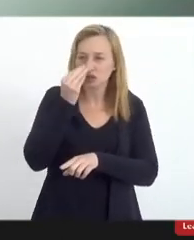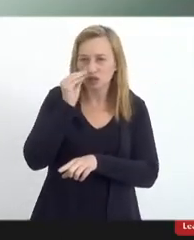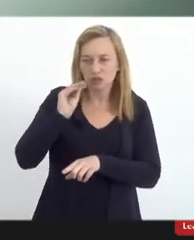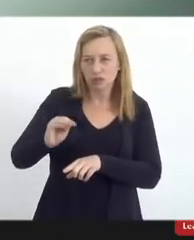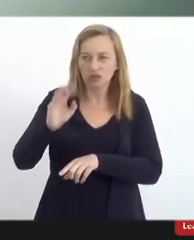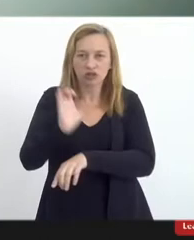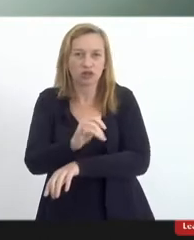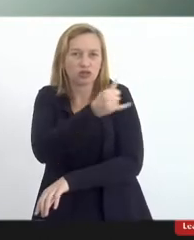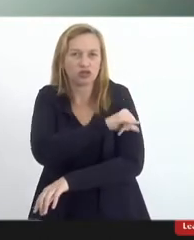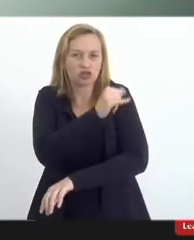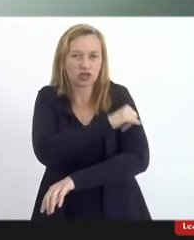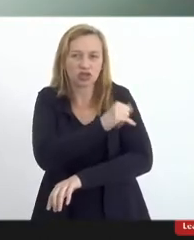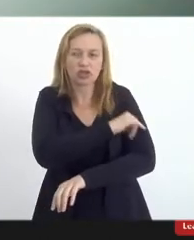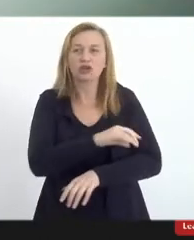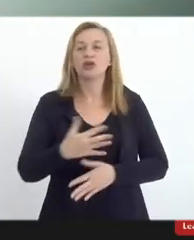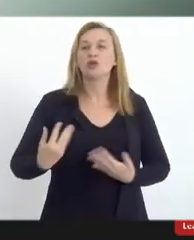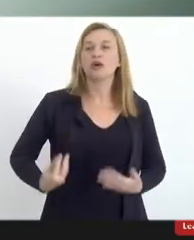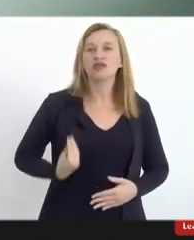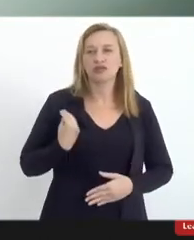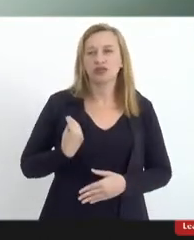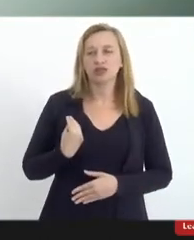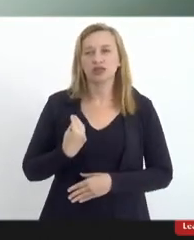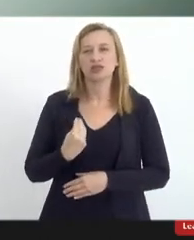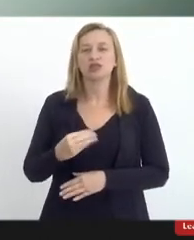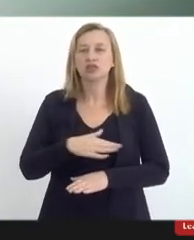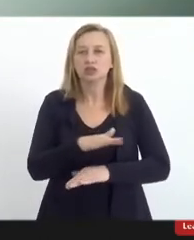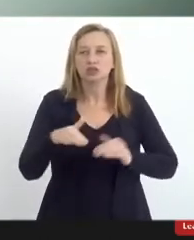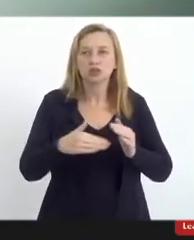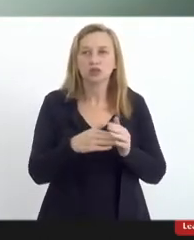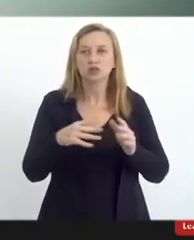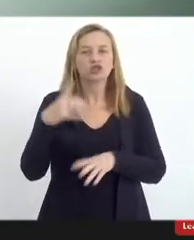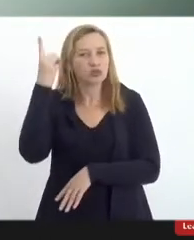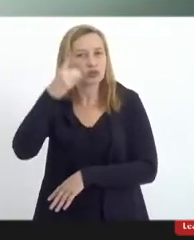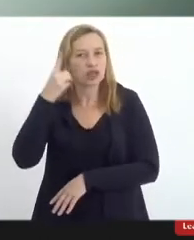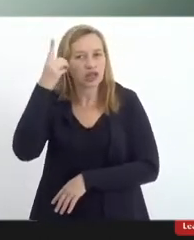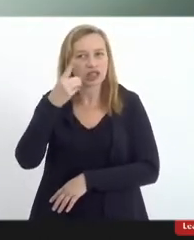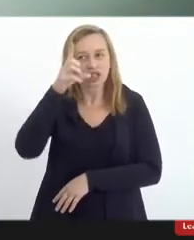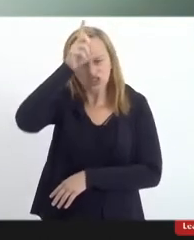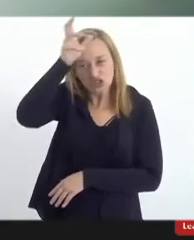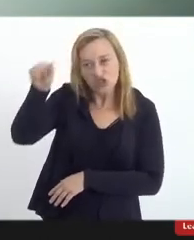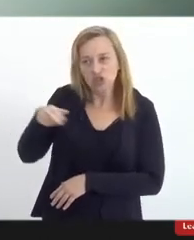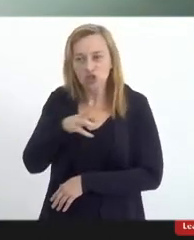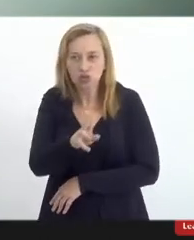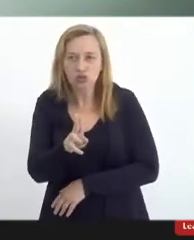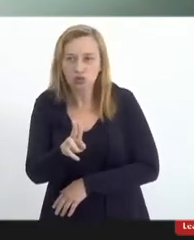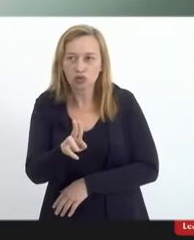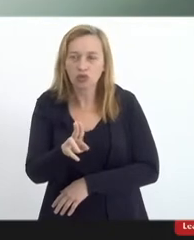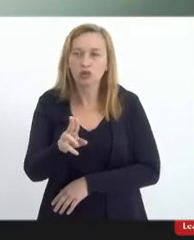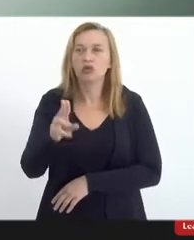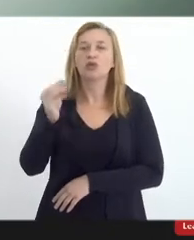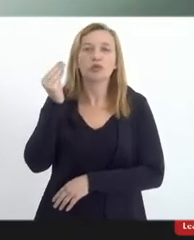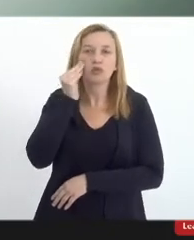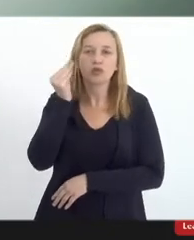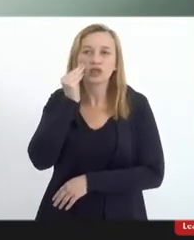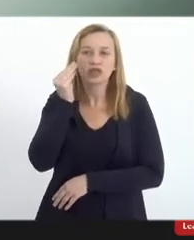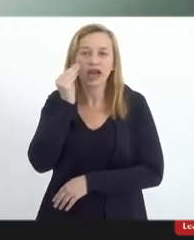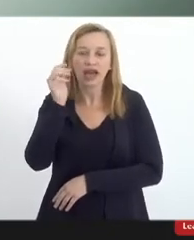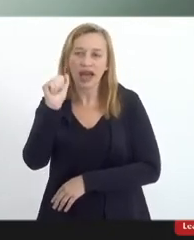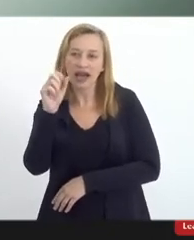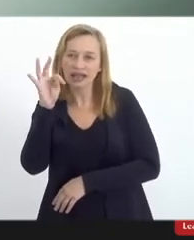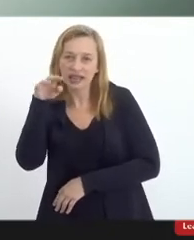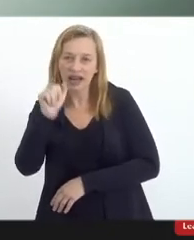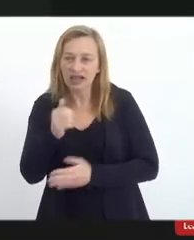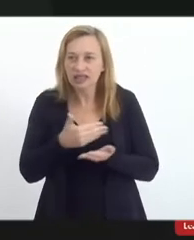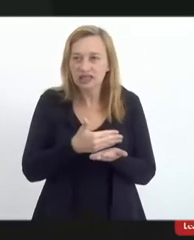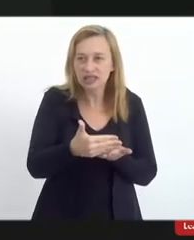e contando com a presença dos senhores deputados Tia Ju, Mônica Francisco e Atila Nunes, dou por